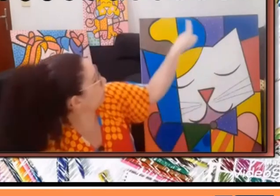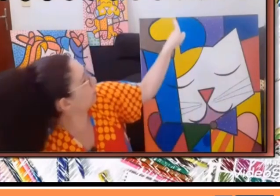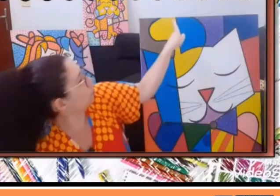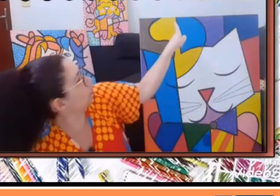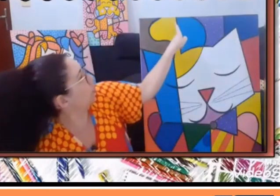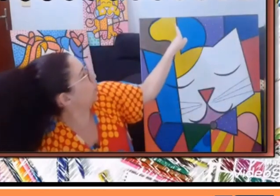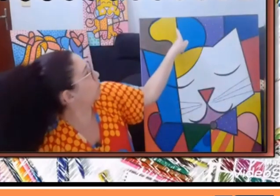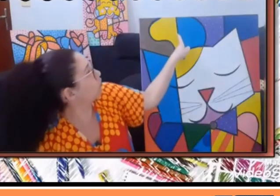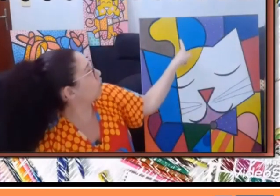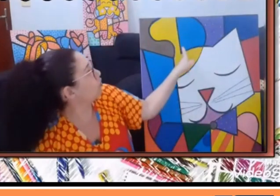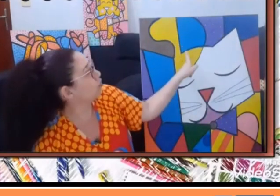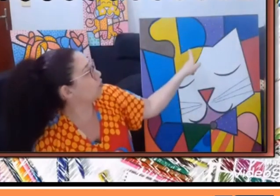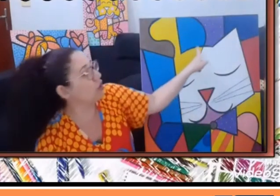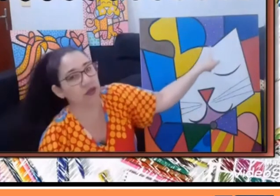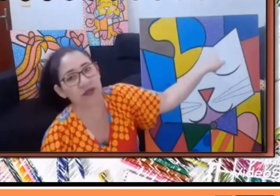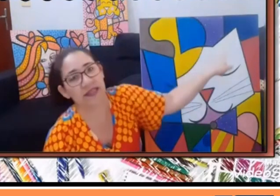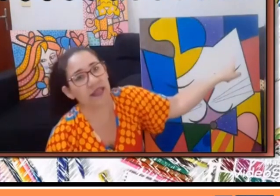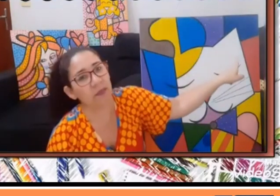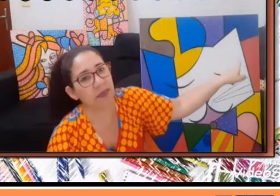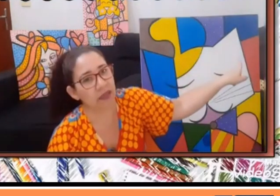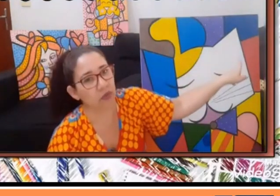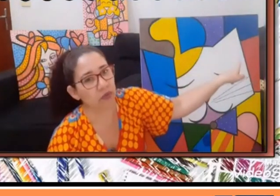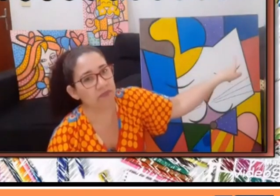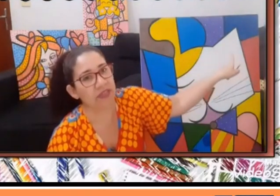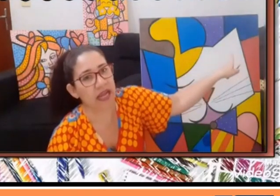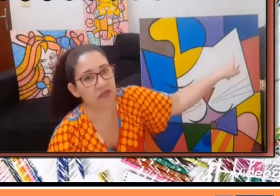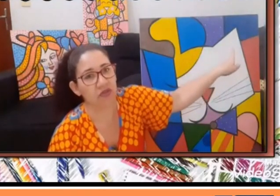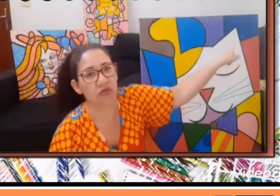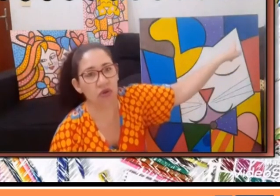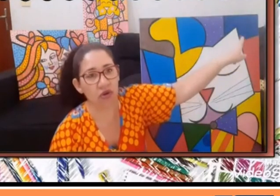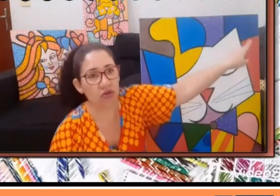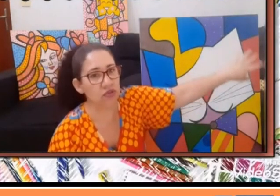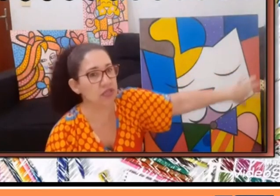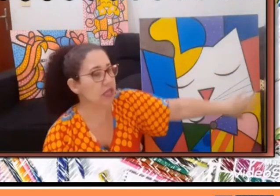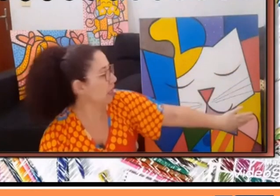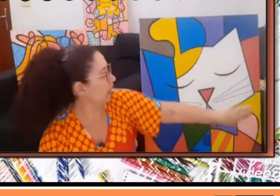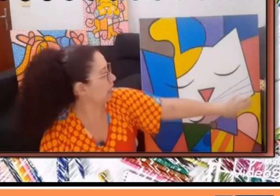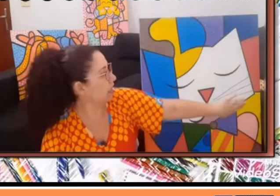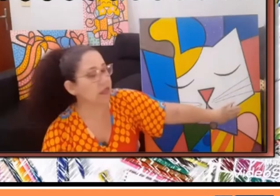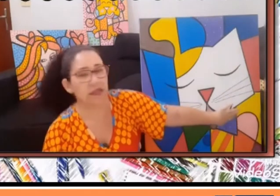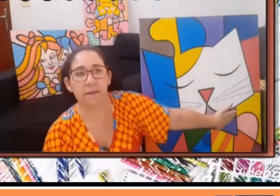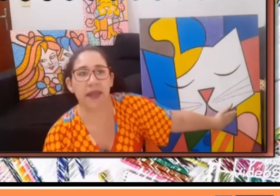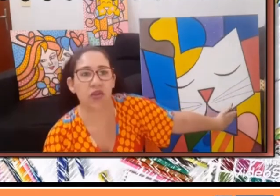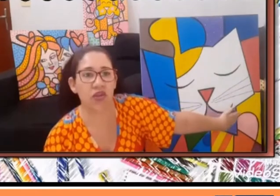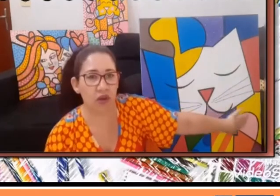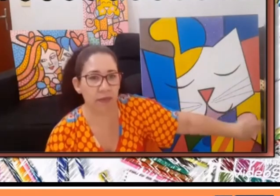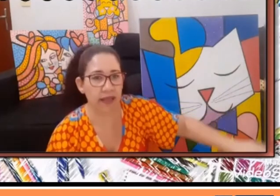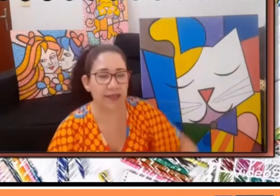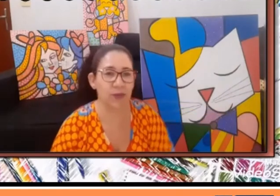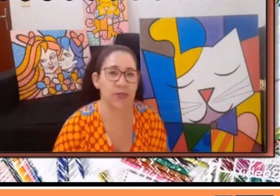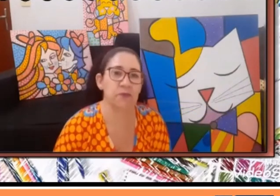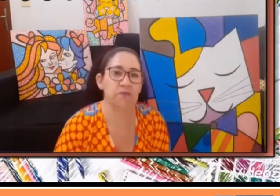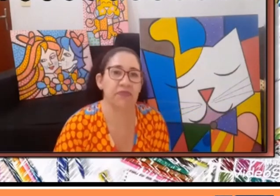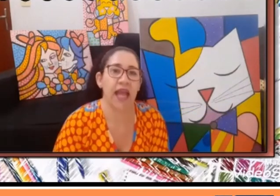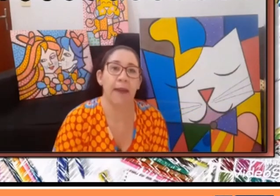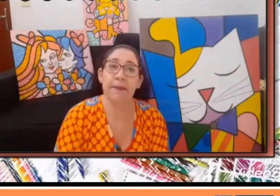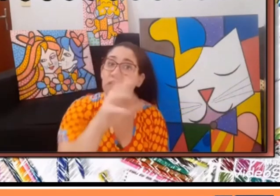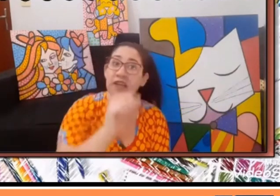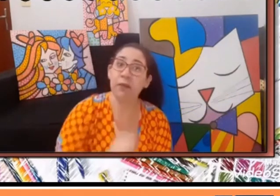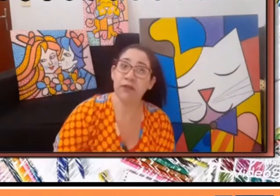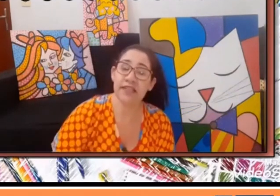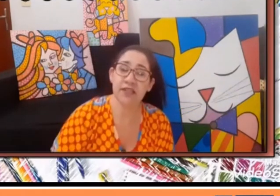especialmente, os contornos e preto. Traços grossos e também geométricos.